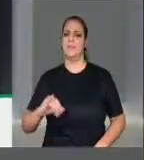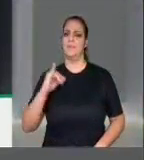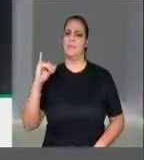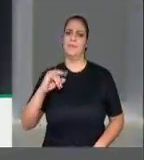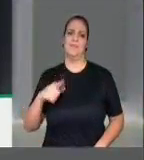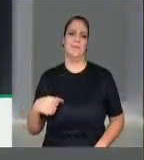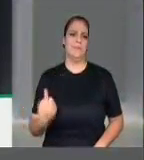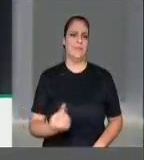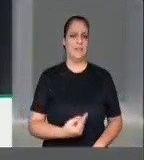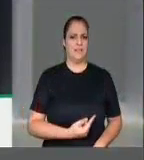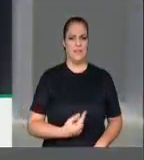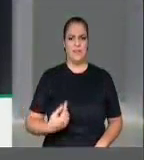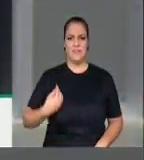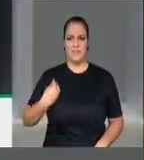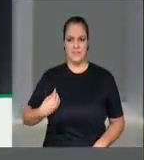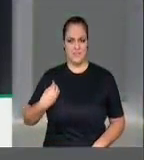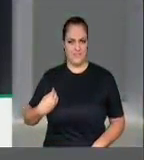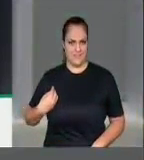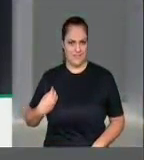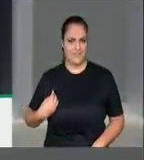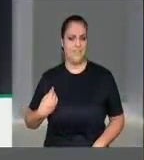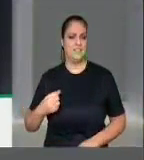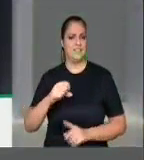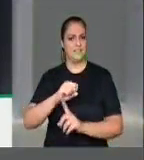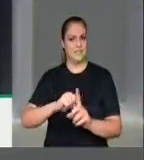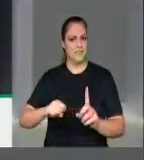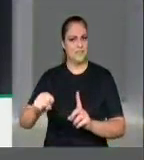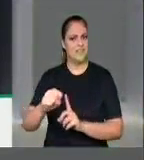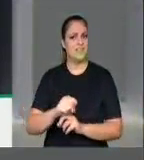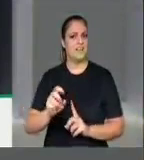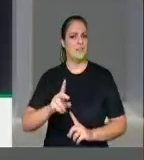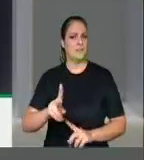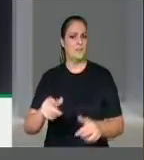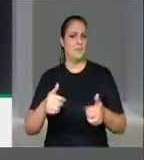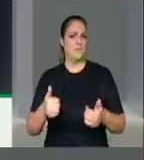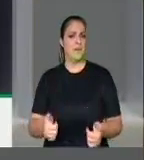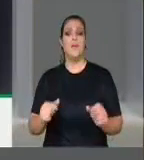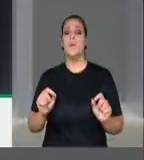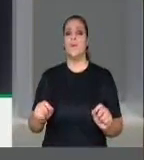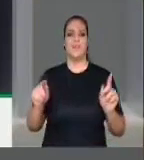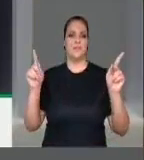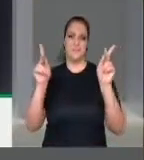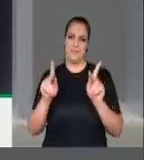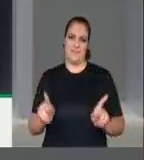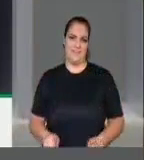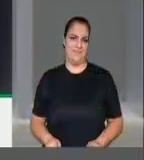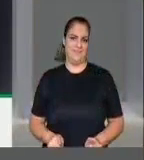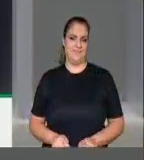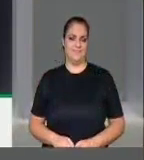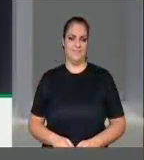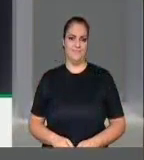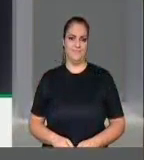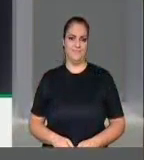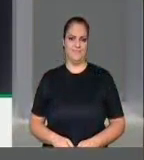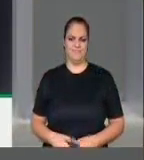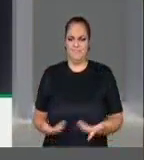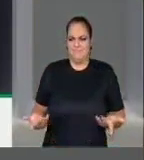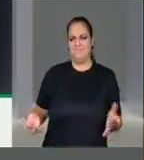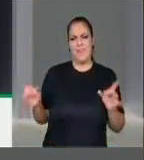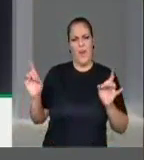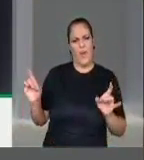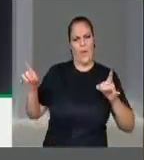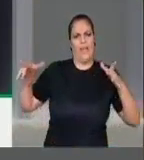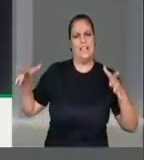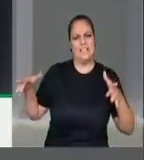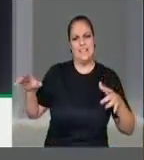e fundamental para a manutenção da sociedade que é a paz. Coincidência ou não,